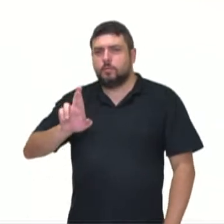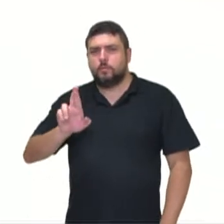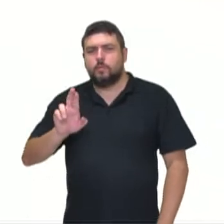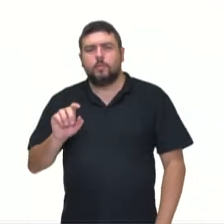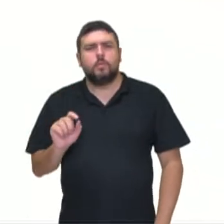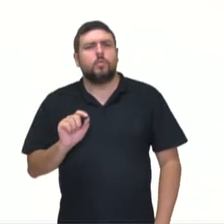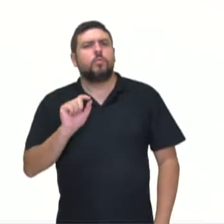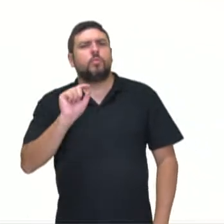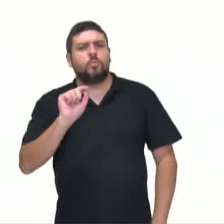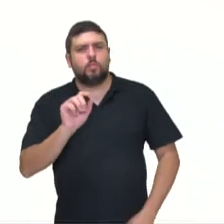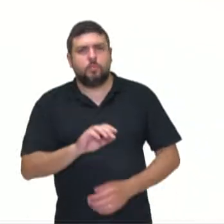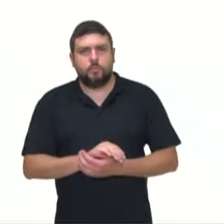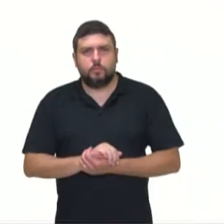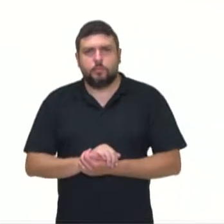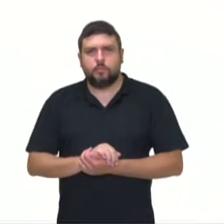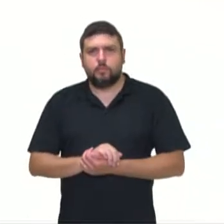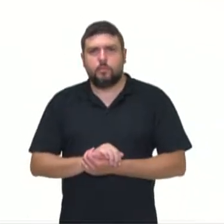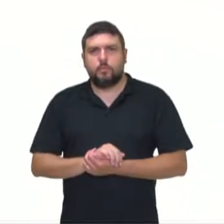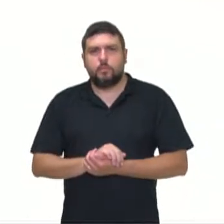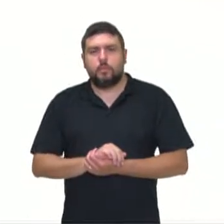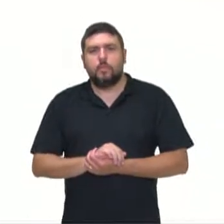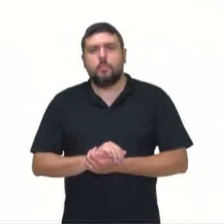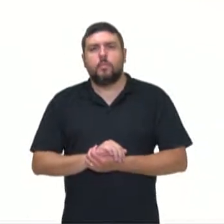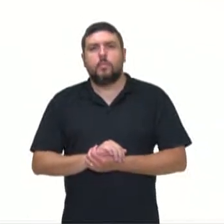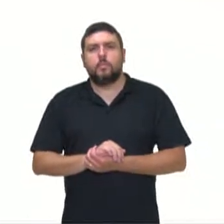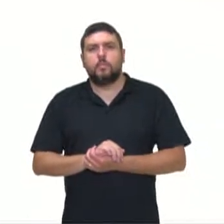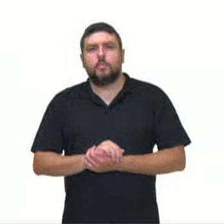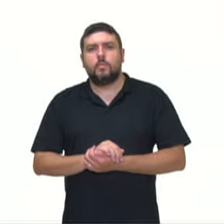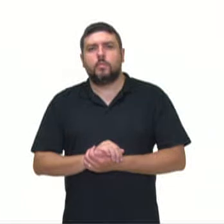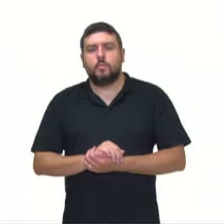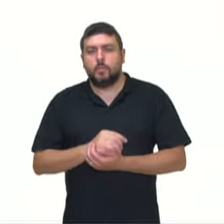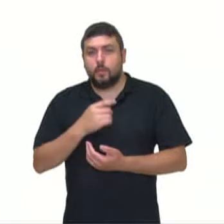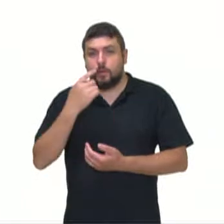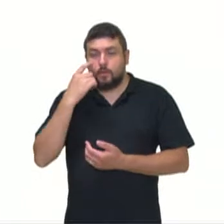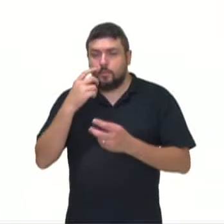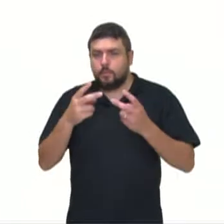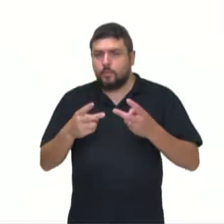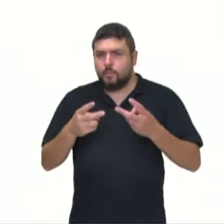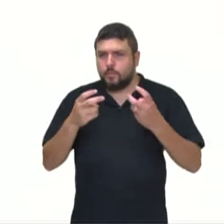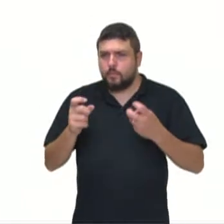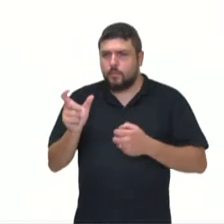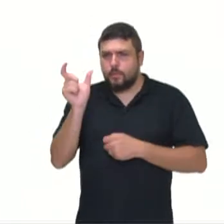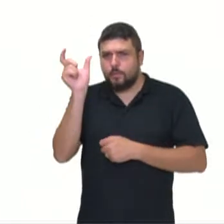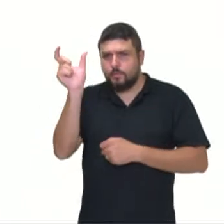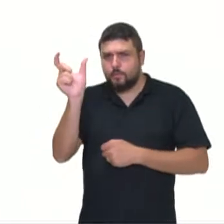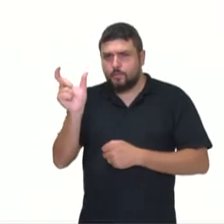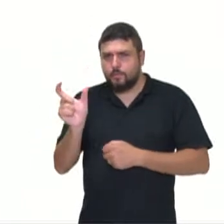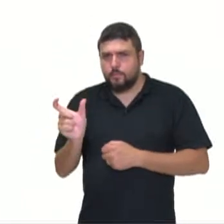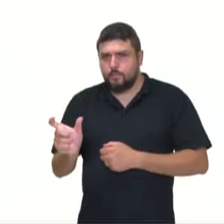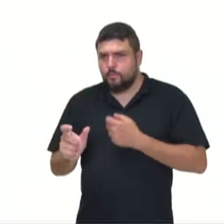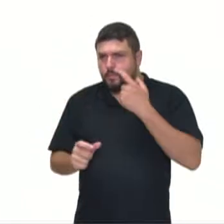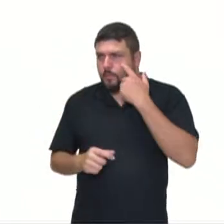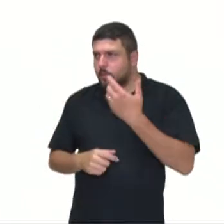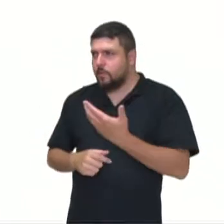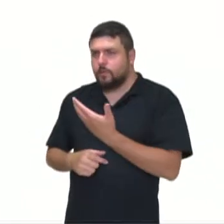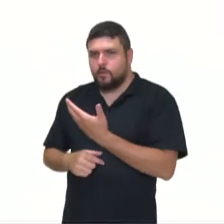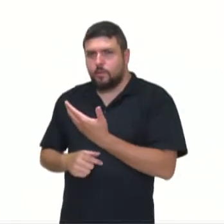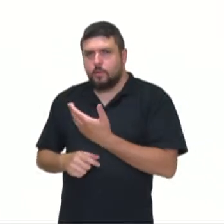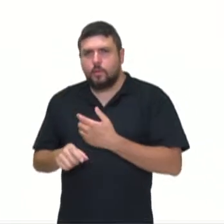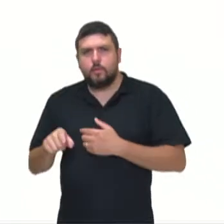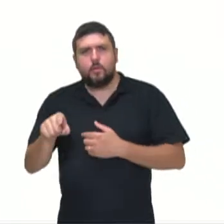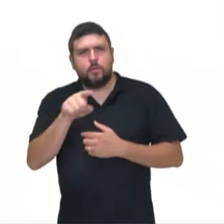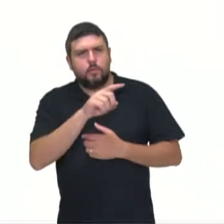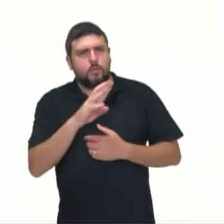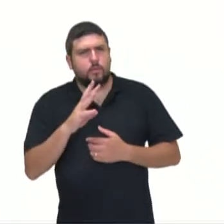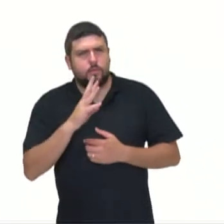por tuite? Tuitear, tuitero o tuiteira. O que vocês entendem